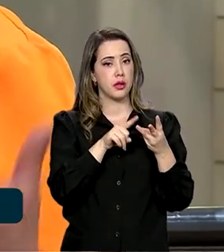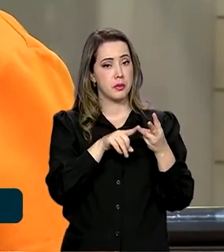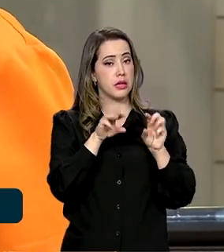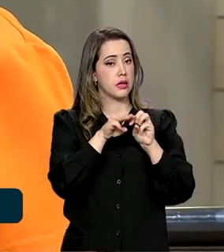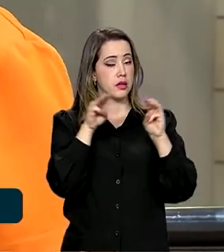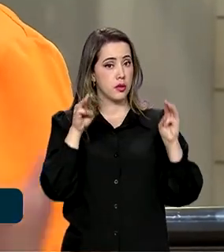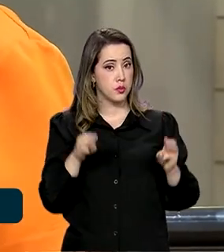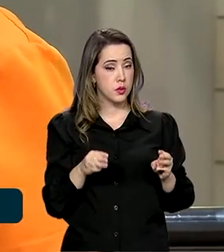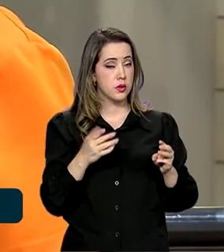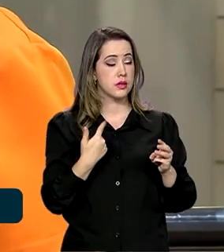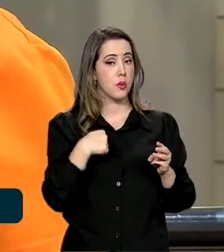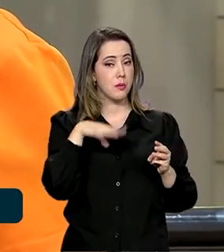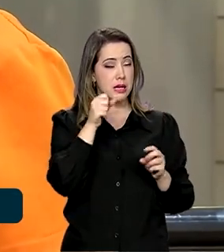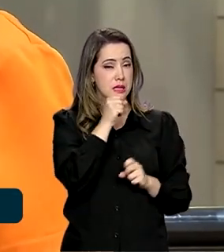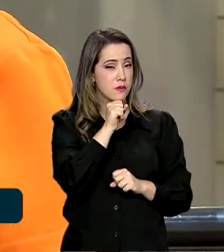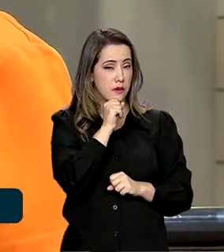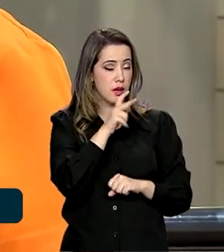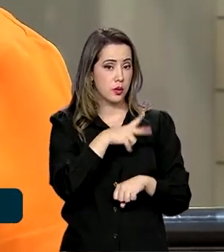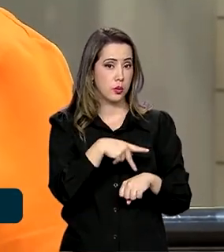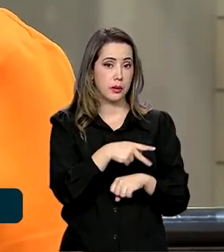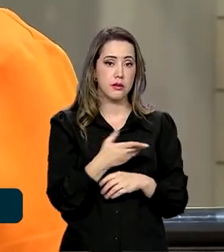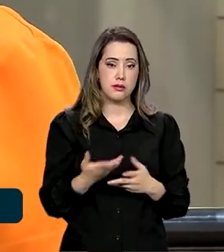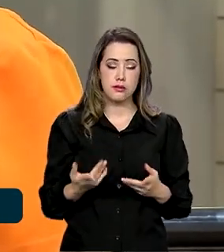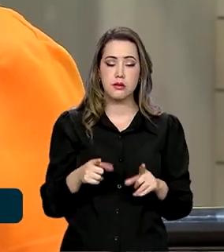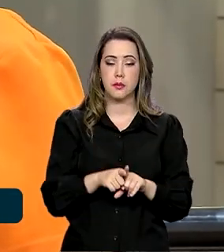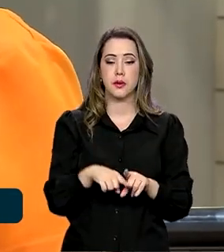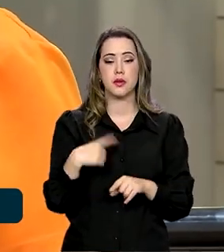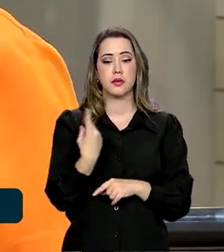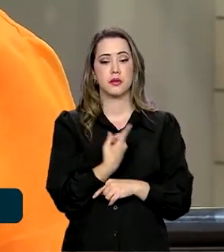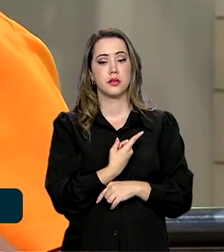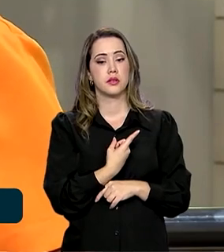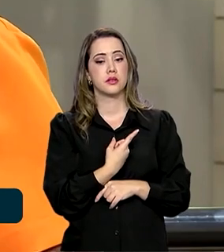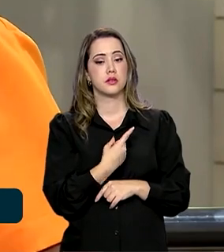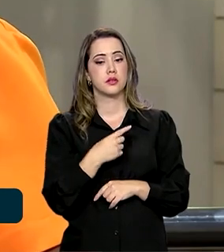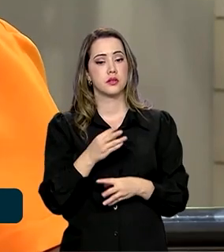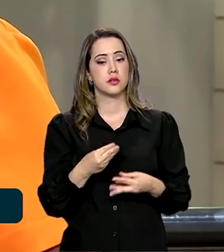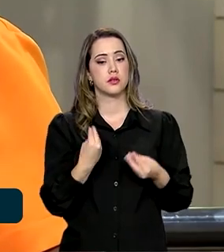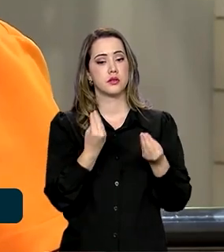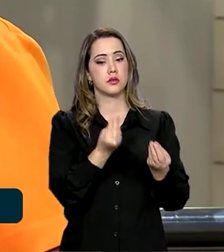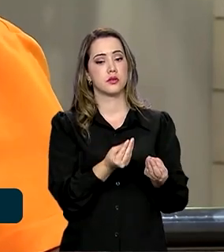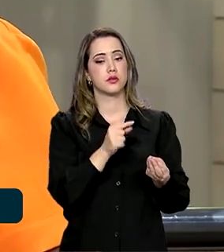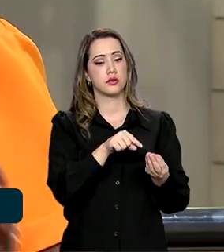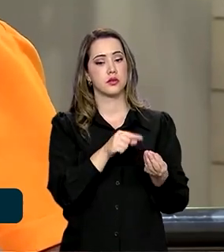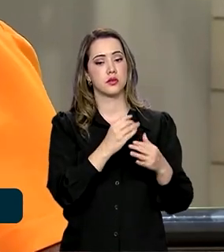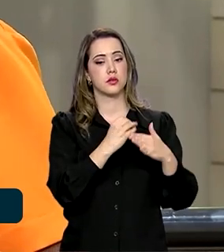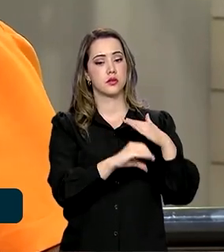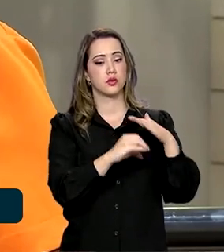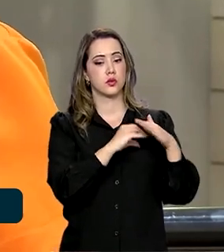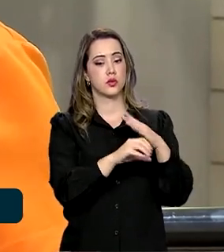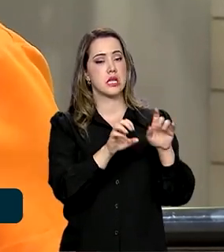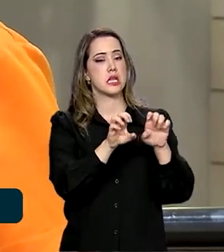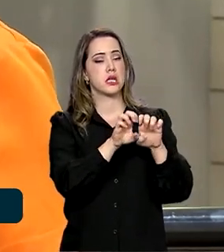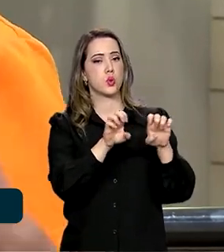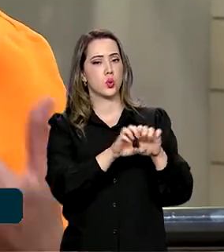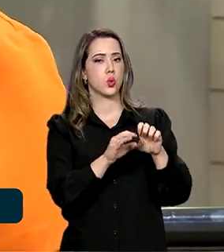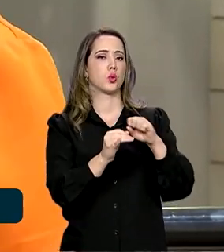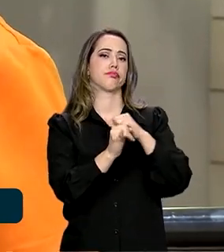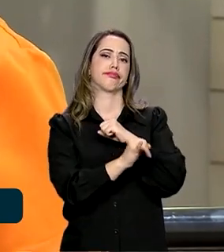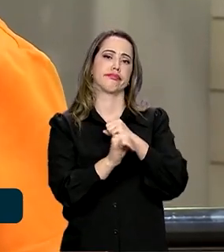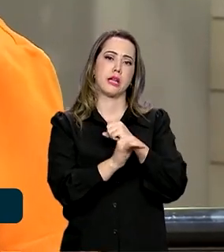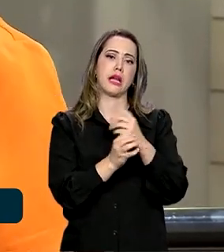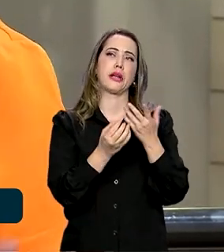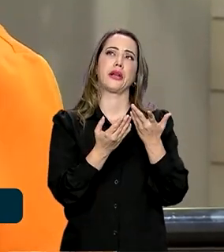antigo do país. Então nós vamos fazer investimentos em infraestrutura, que são